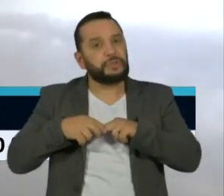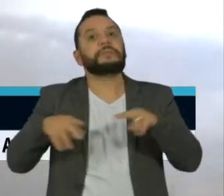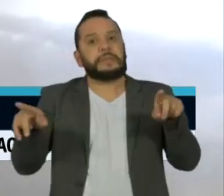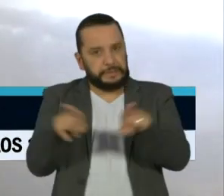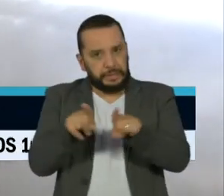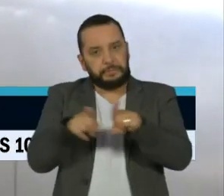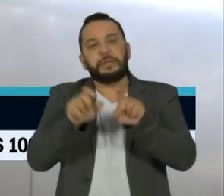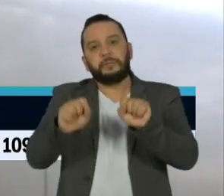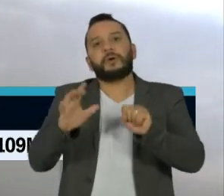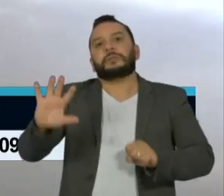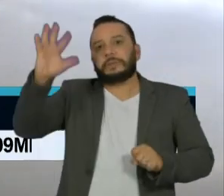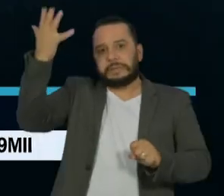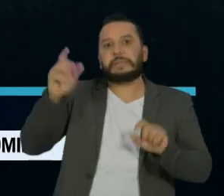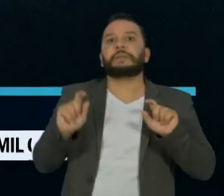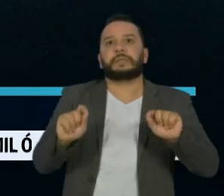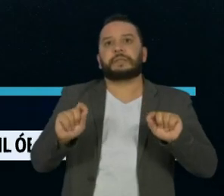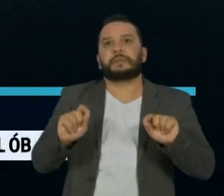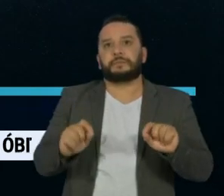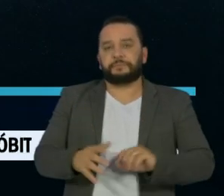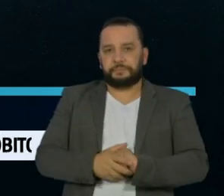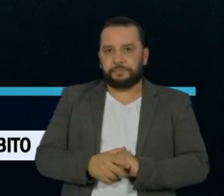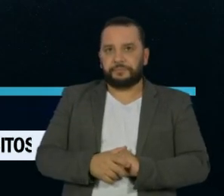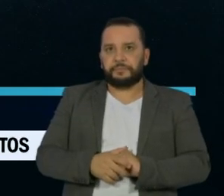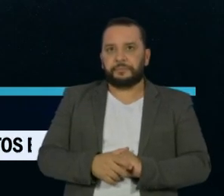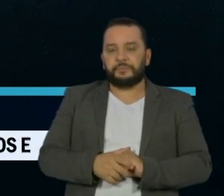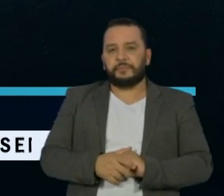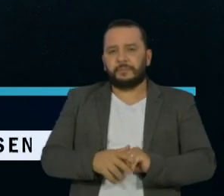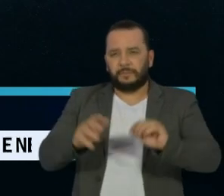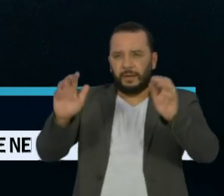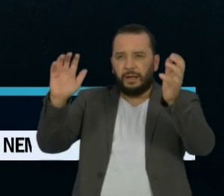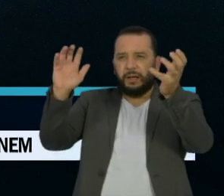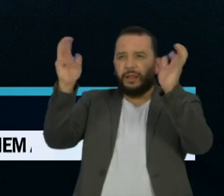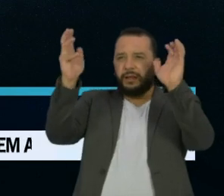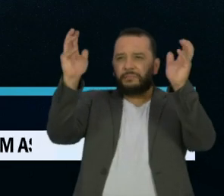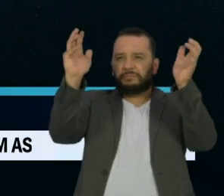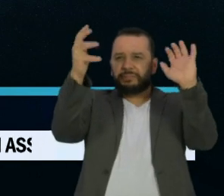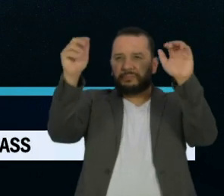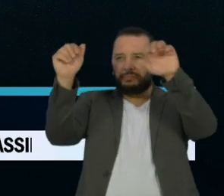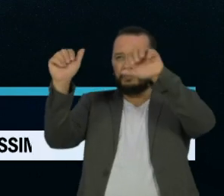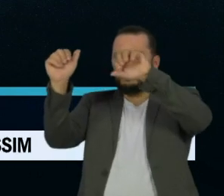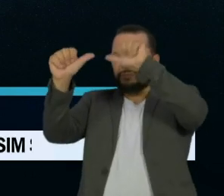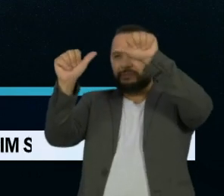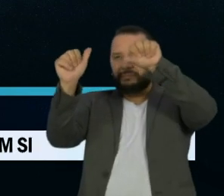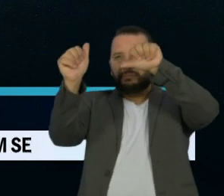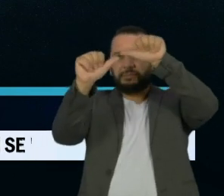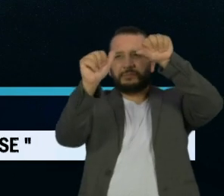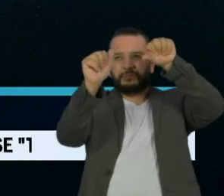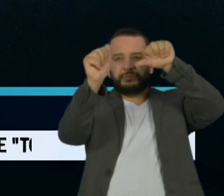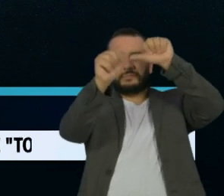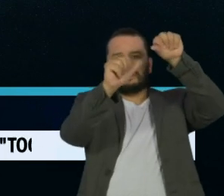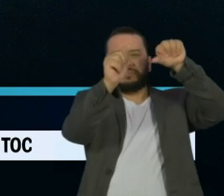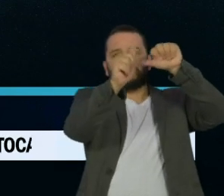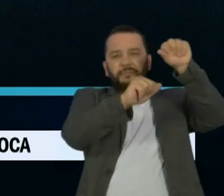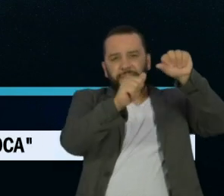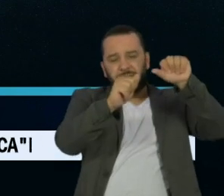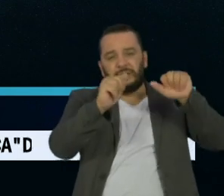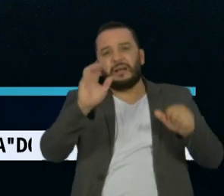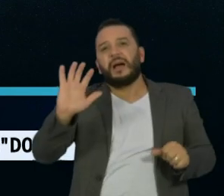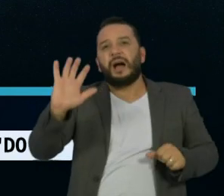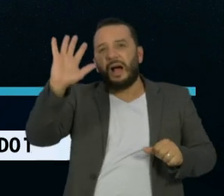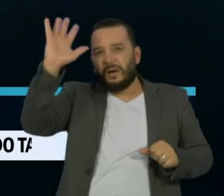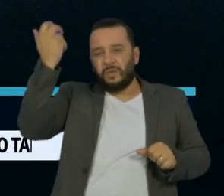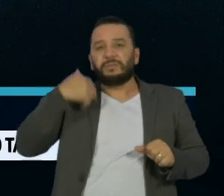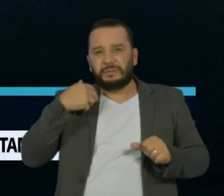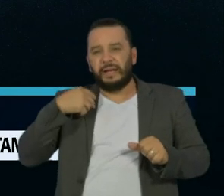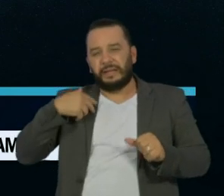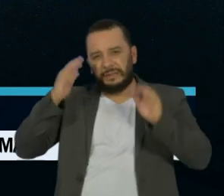climáticos tão agressivos. Essas mudanças climáticas, elas acontecem por um efeito dominó, um efeito